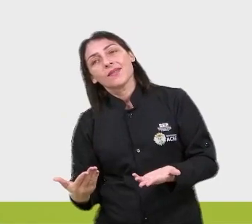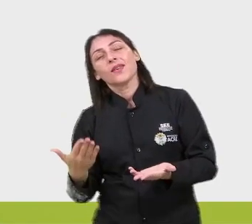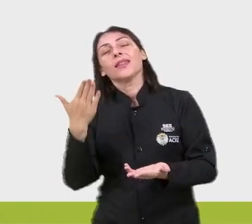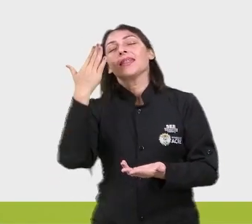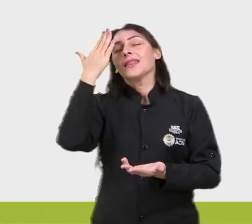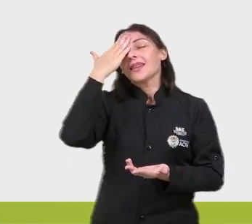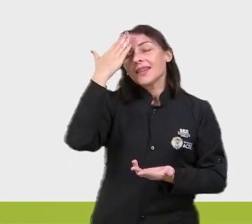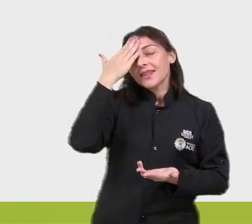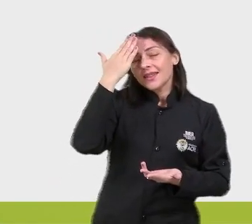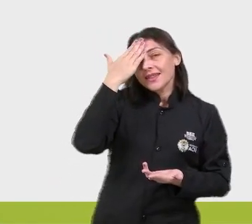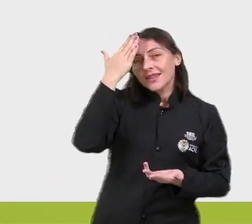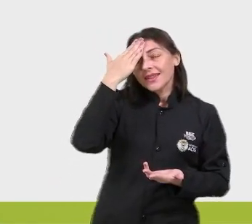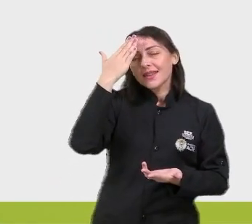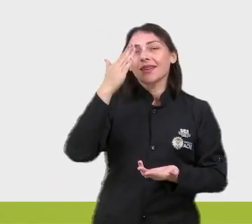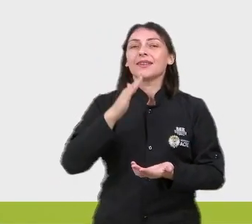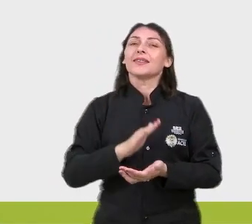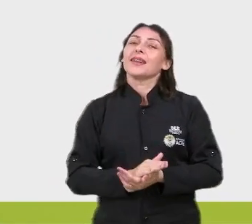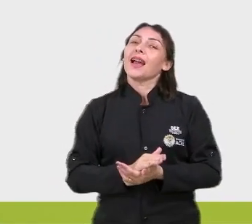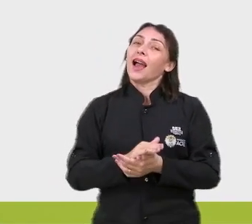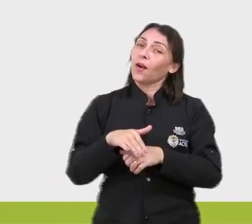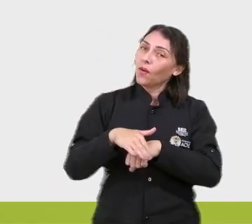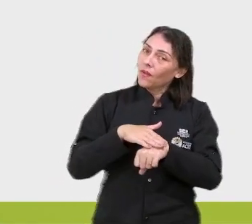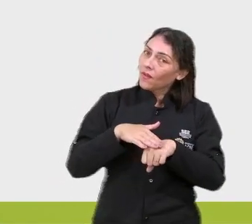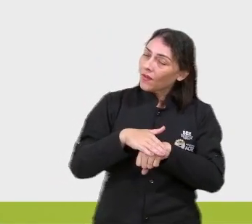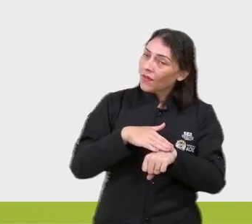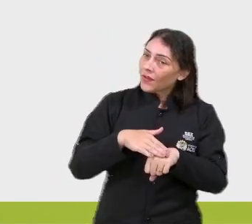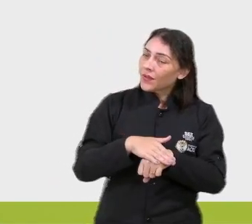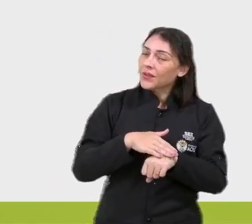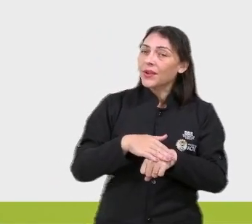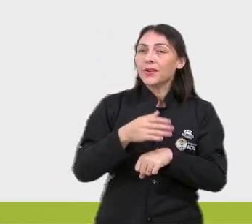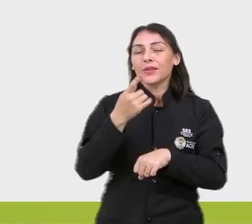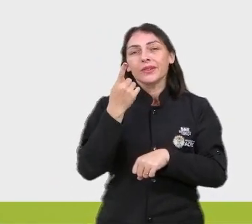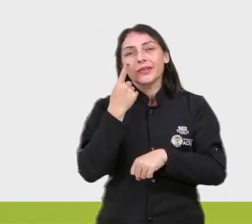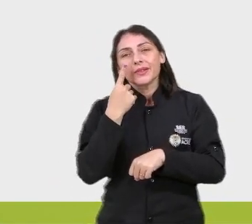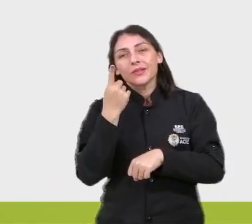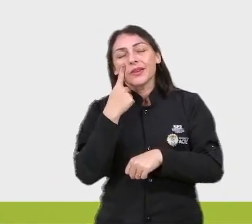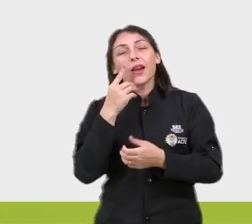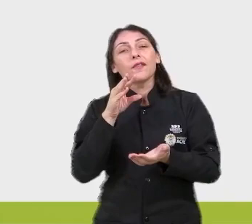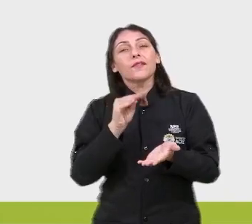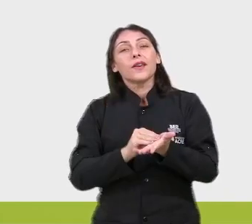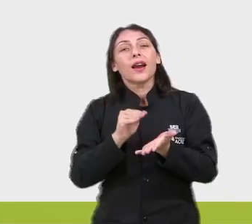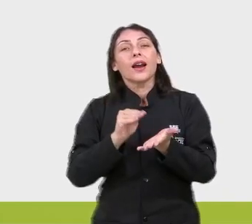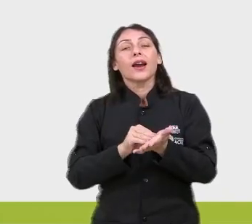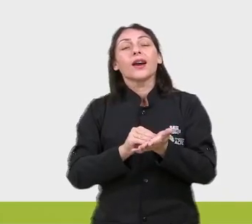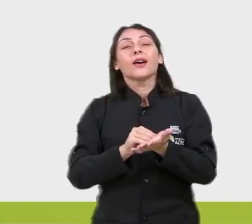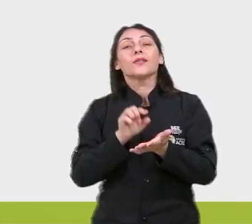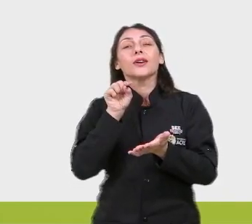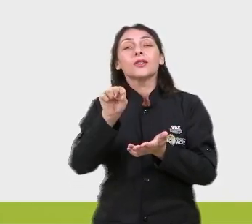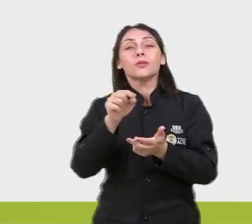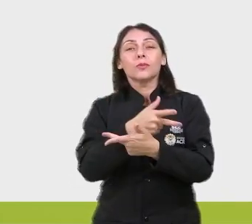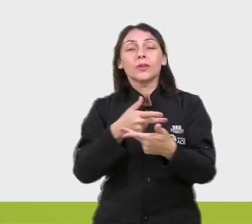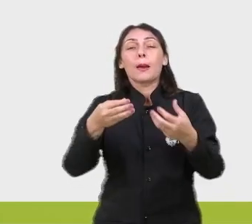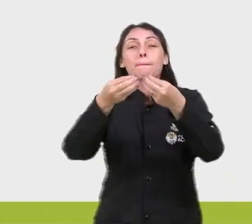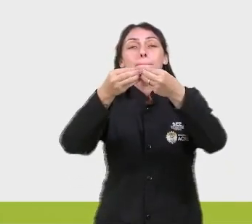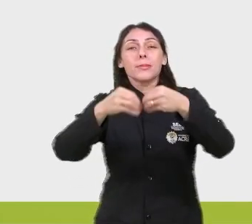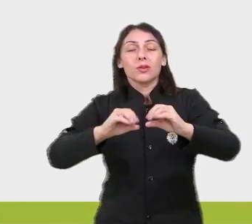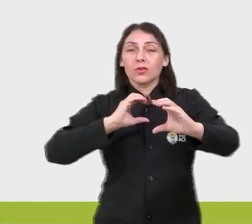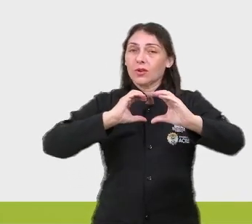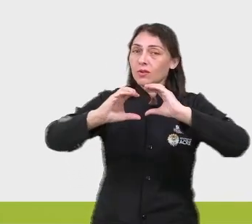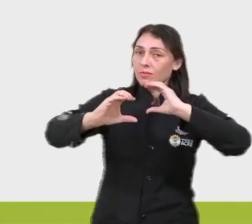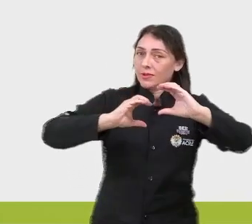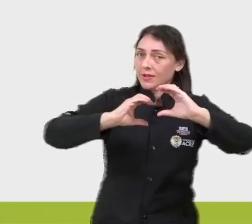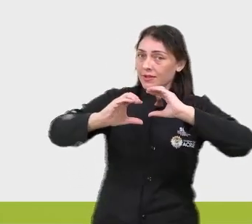foi entender, né? A conversa. Então vejam que a falta de pontuação, gente, prejudica a